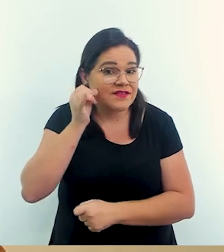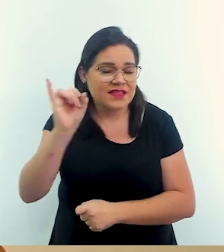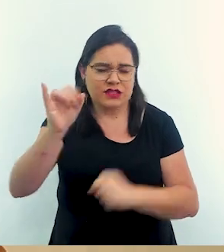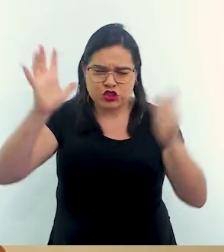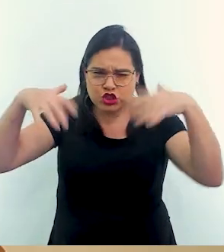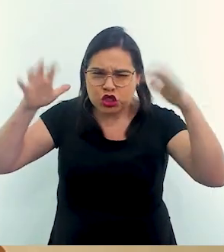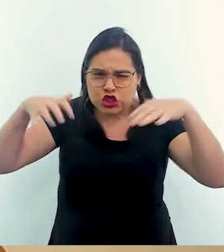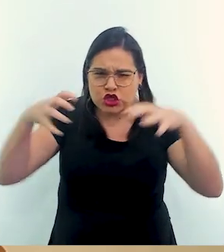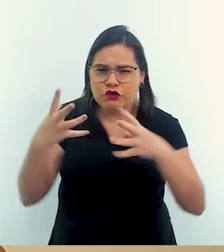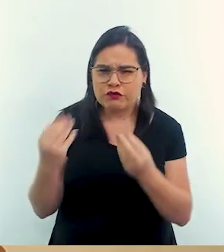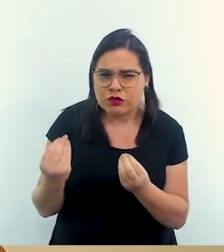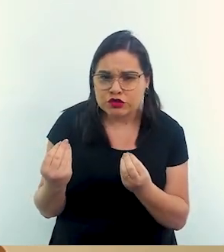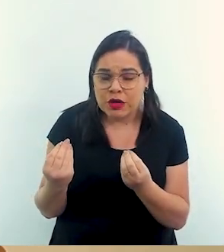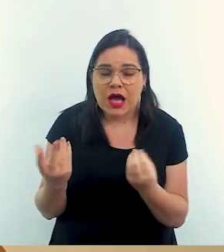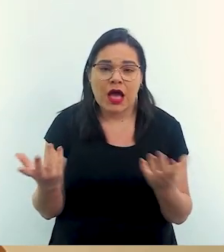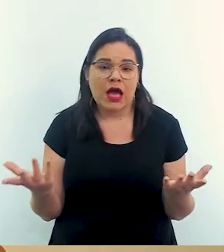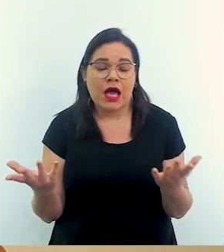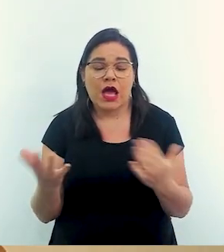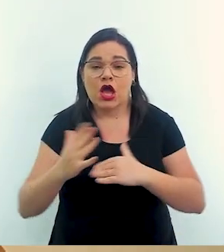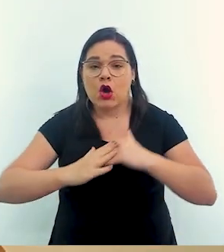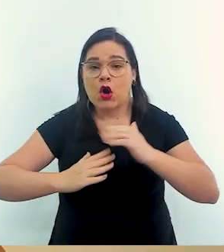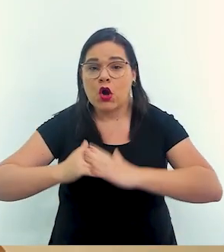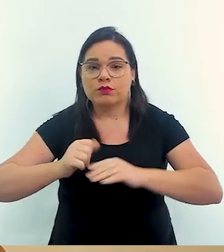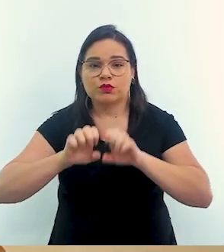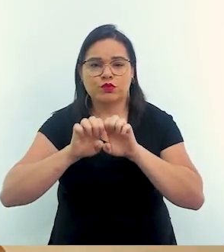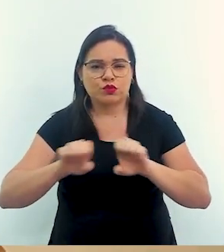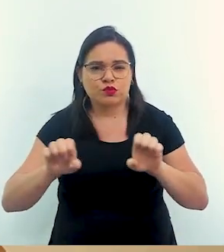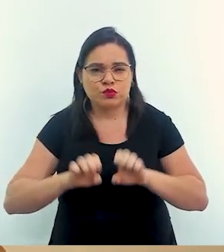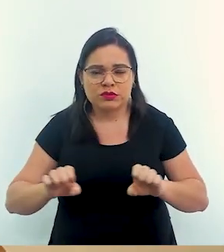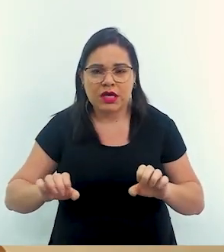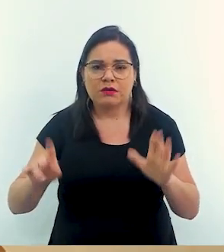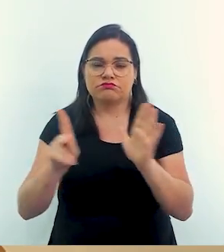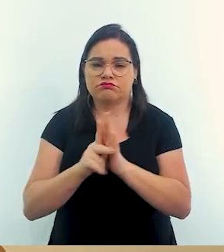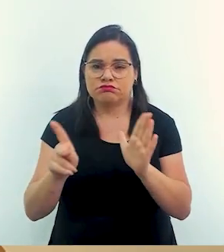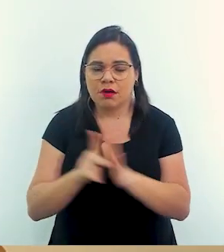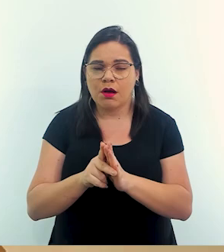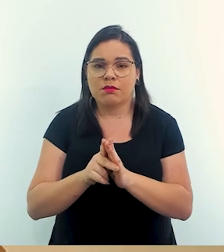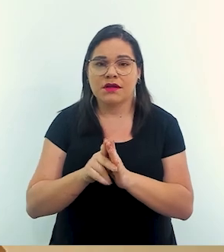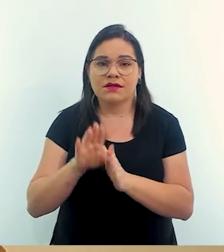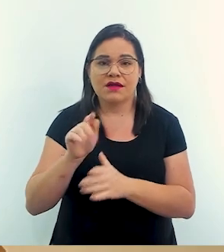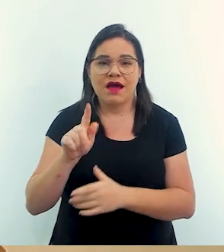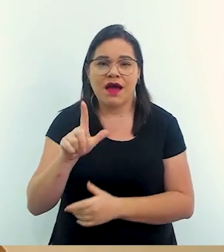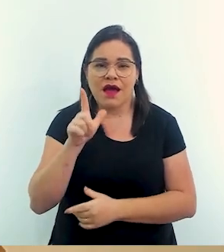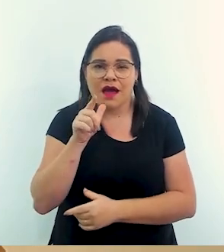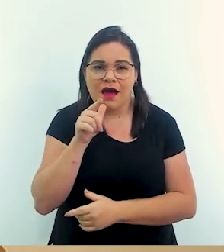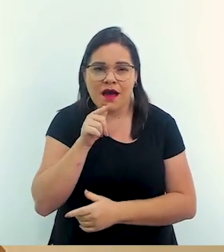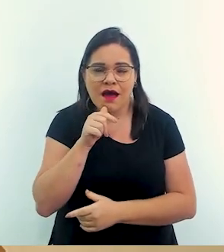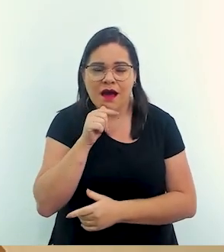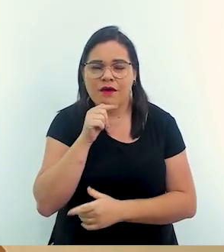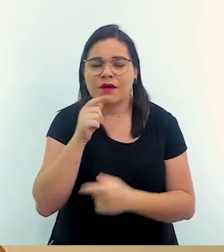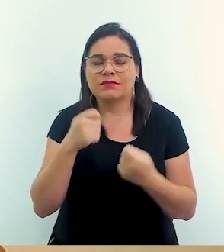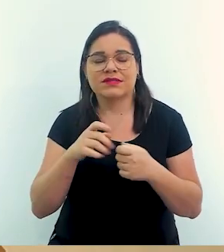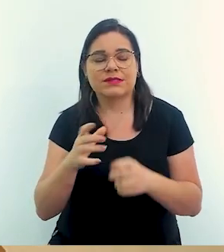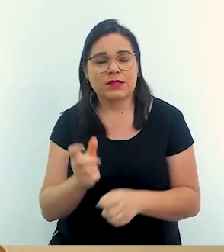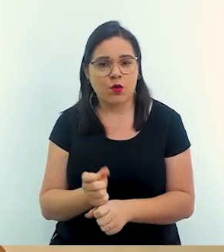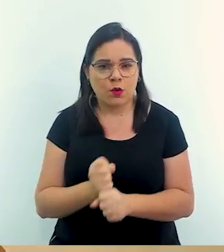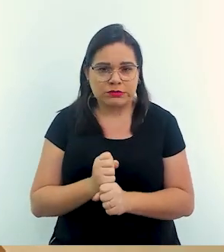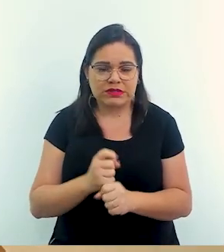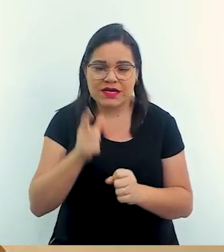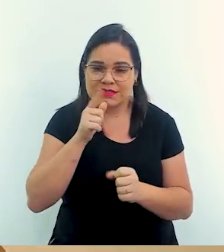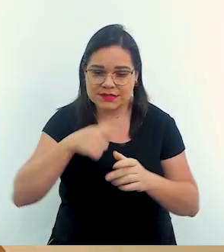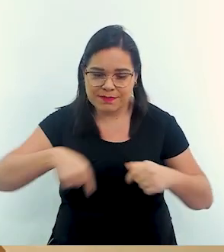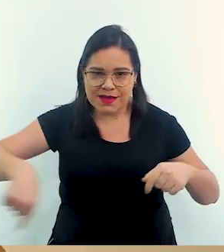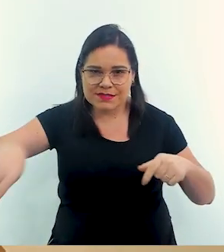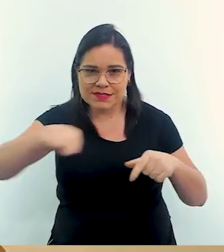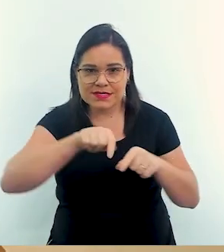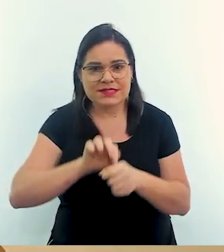prevenção. Chove muito? São obras estruturais que muitas vezes bolsões de água que precisam de conter essas bacias